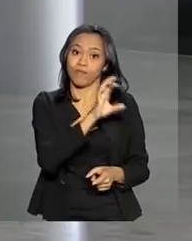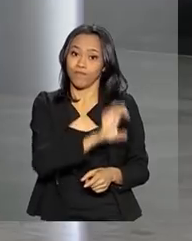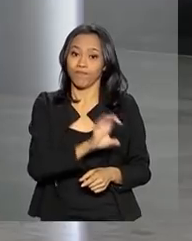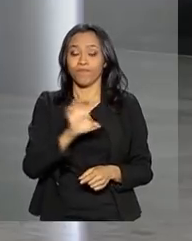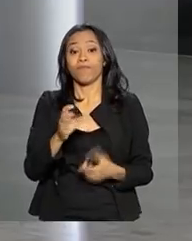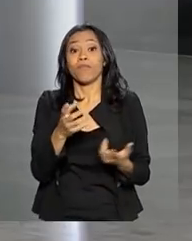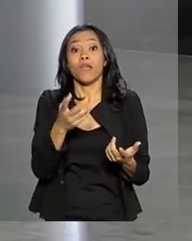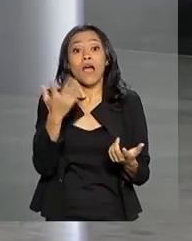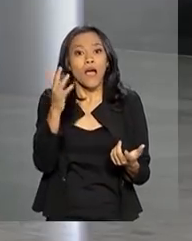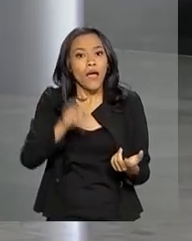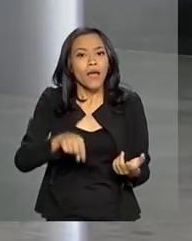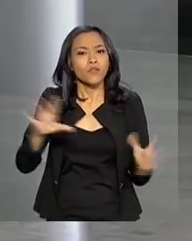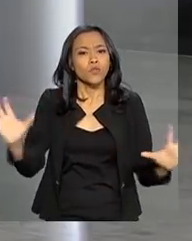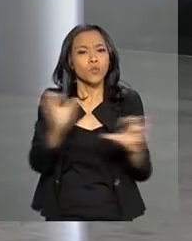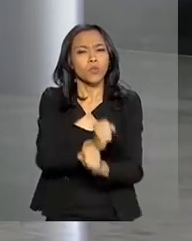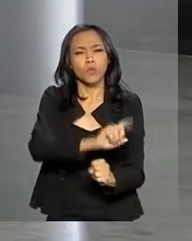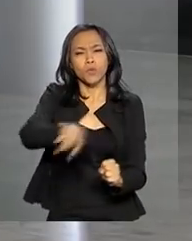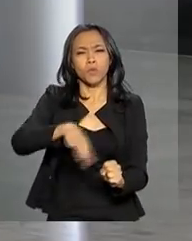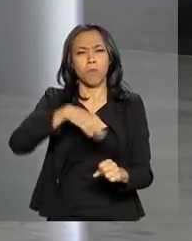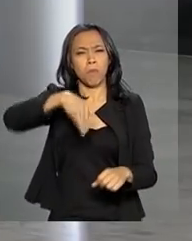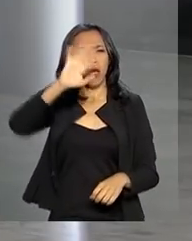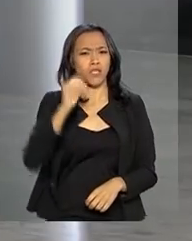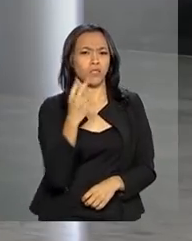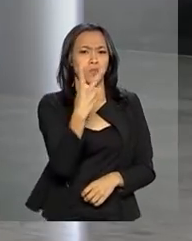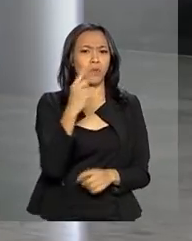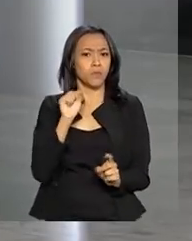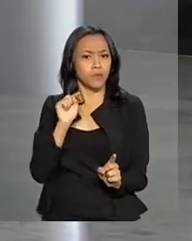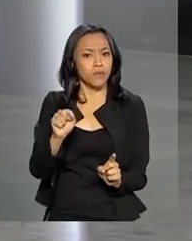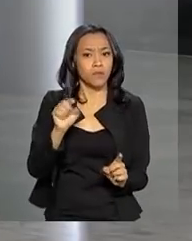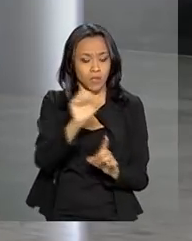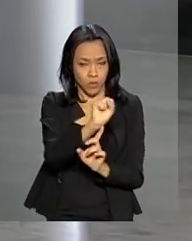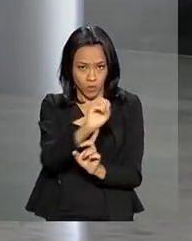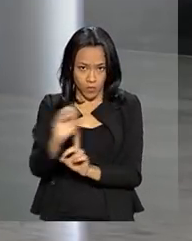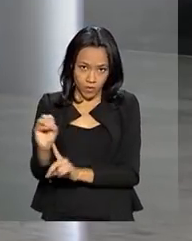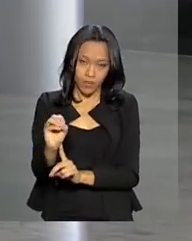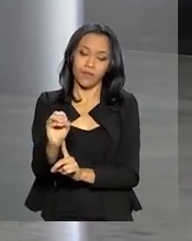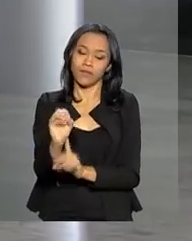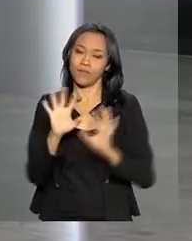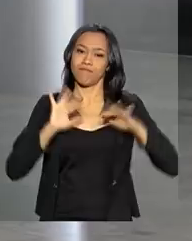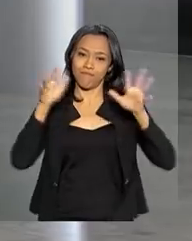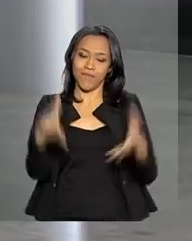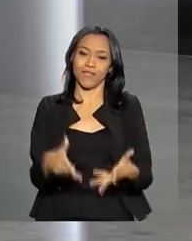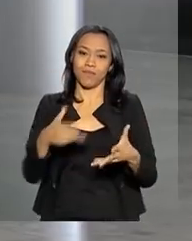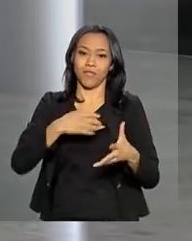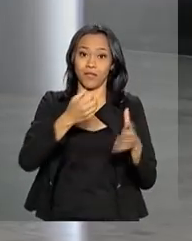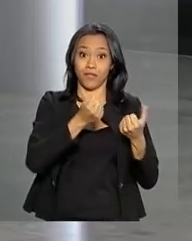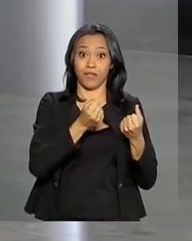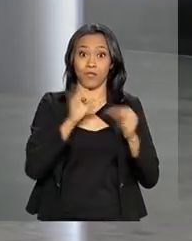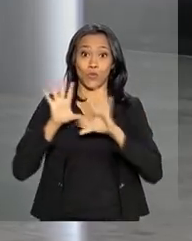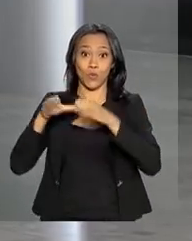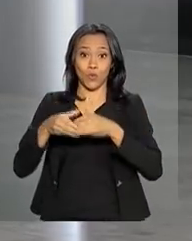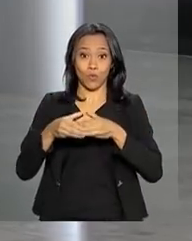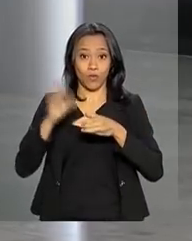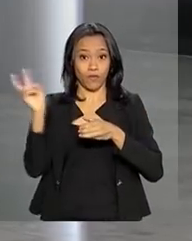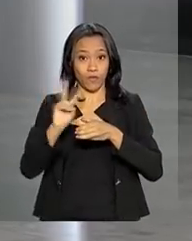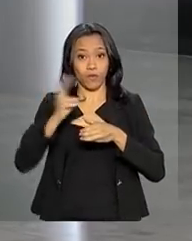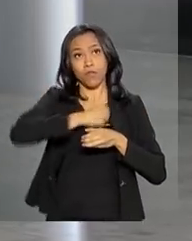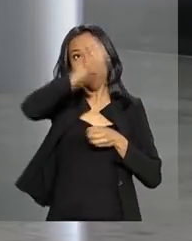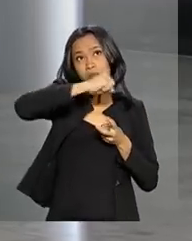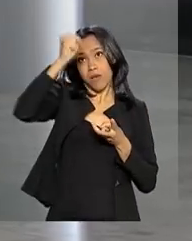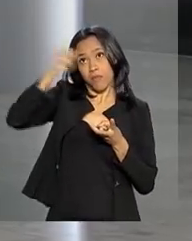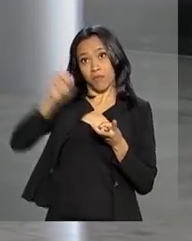passa de 2.800 o número de venezuelanos que participam da interiorização. O major